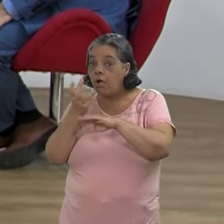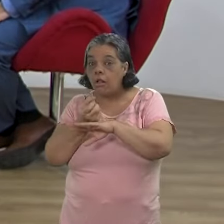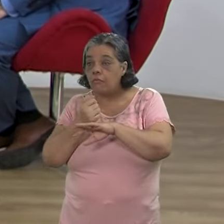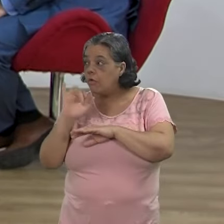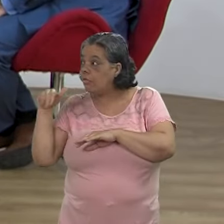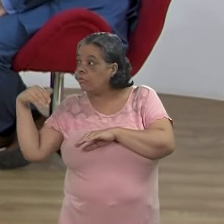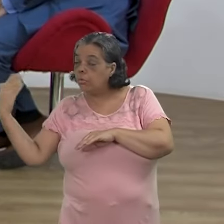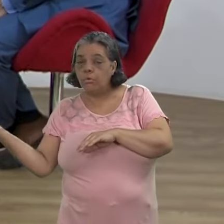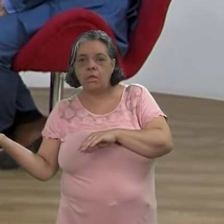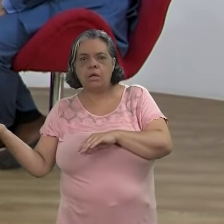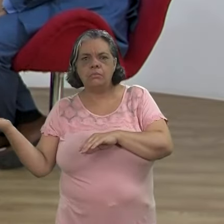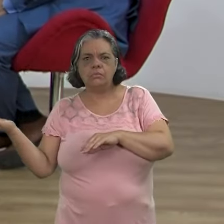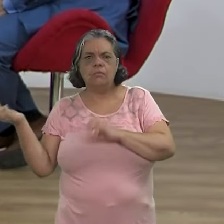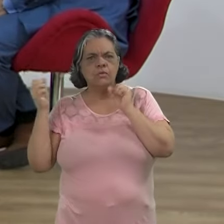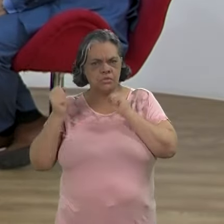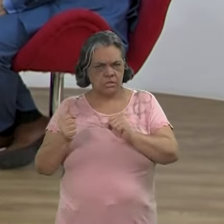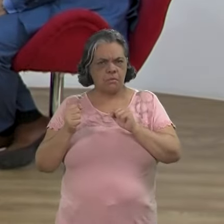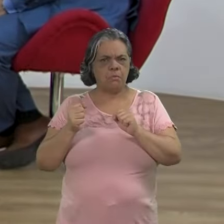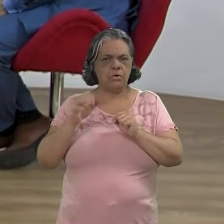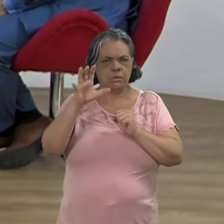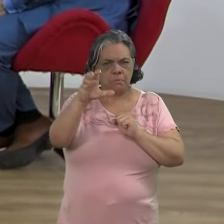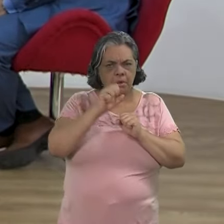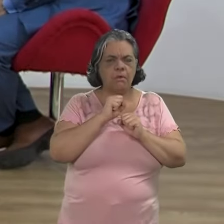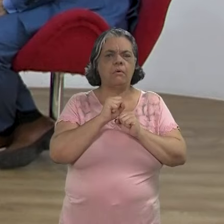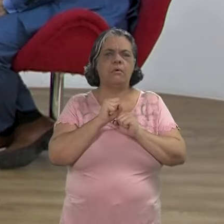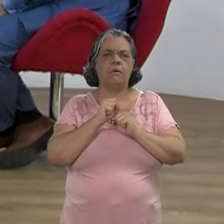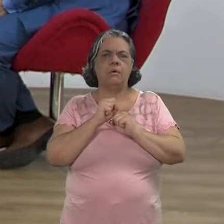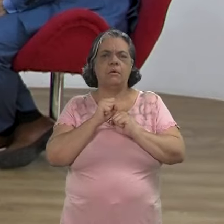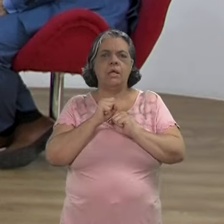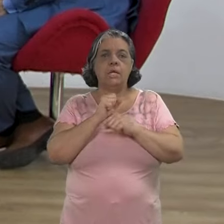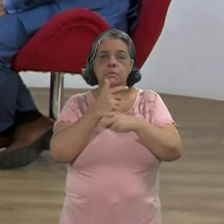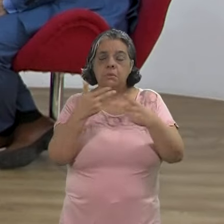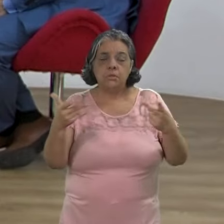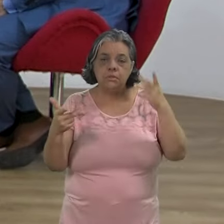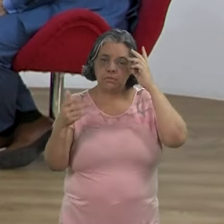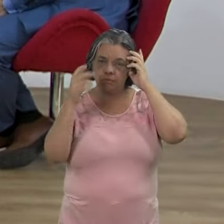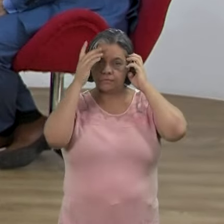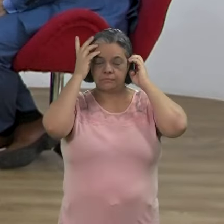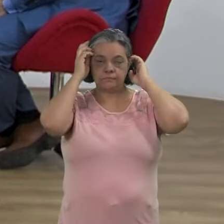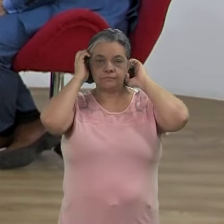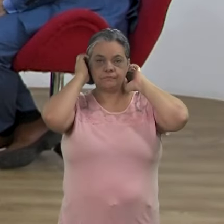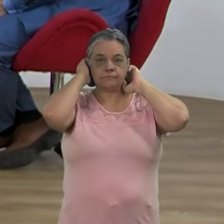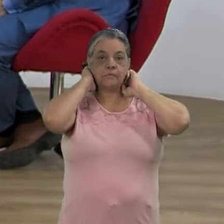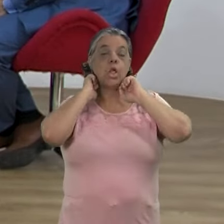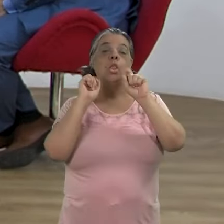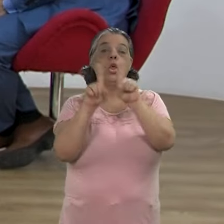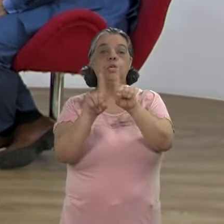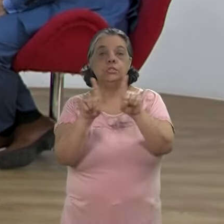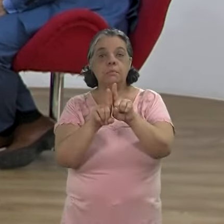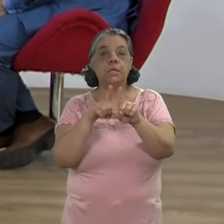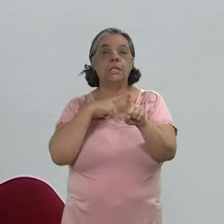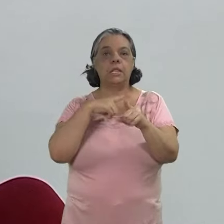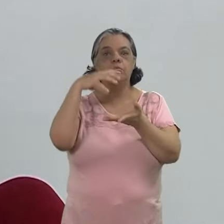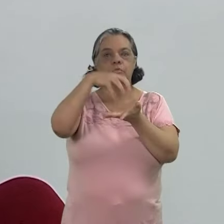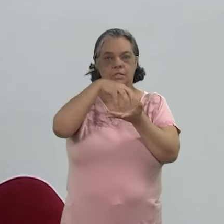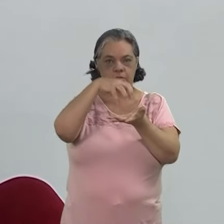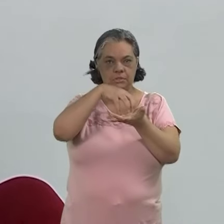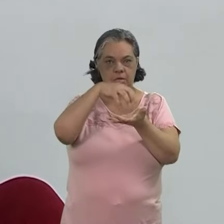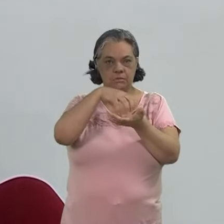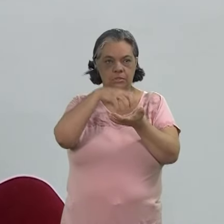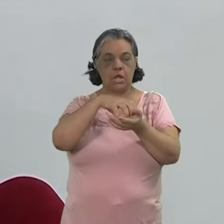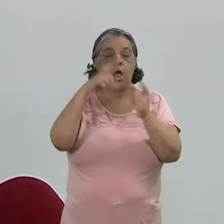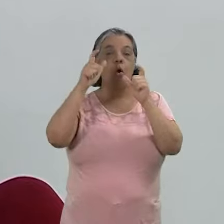e aí você pode ir na Cinemateca e ter acesso a esse material. A gente também tem uma sede